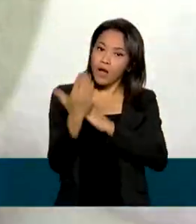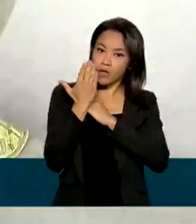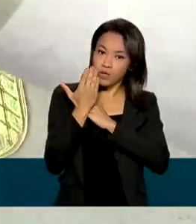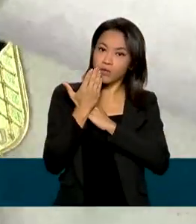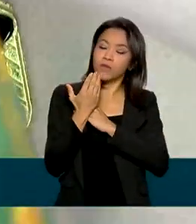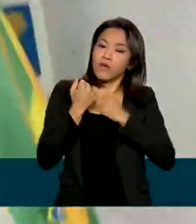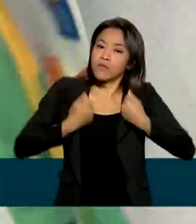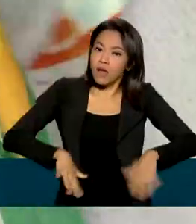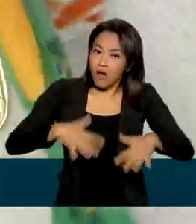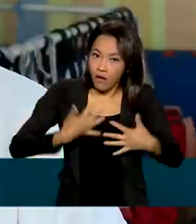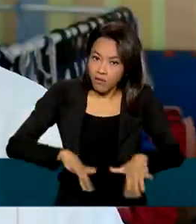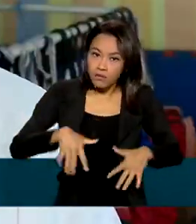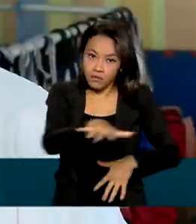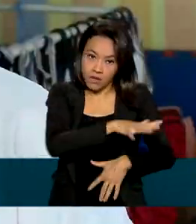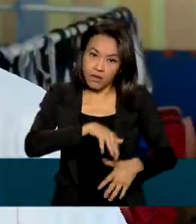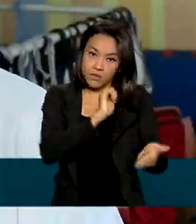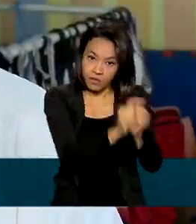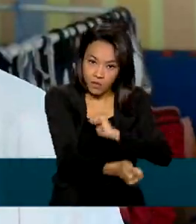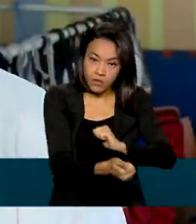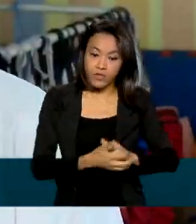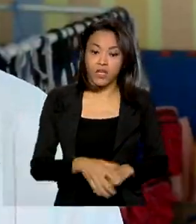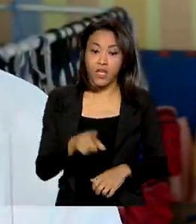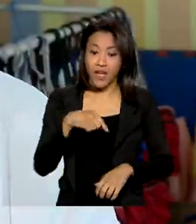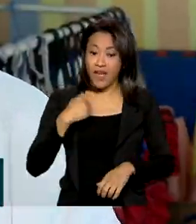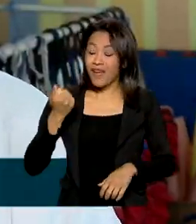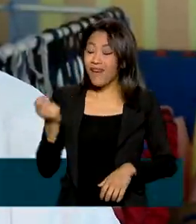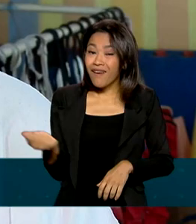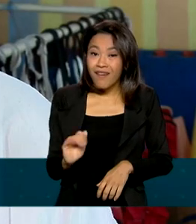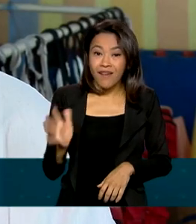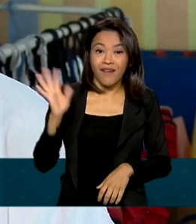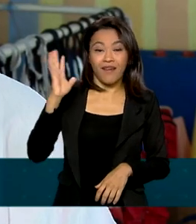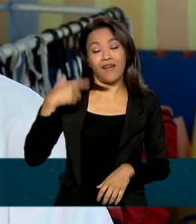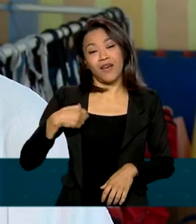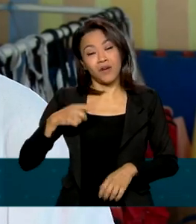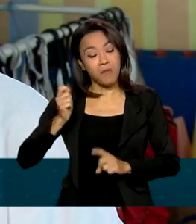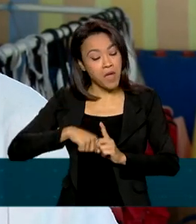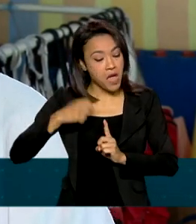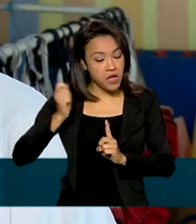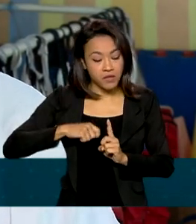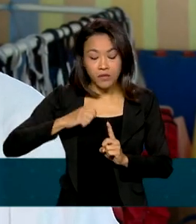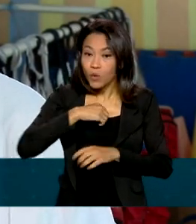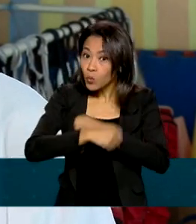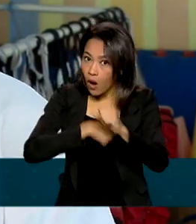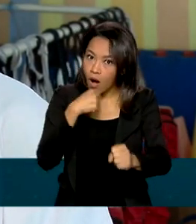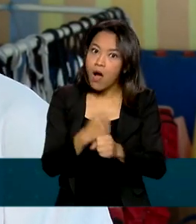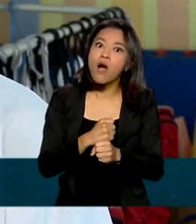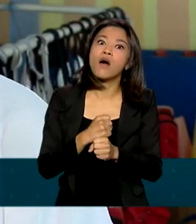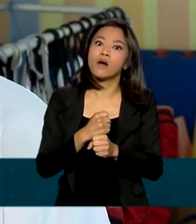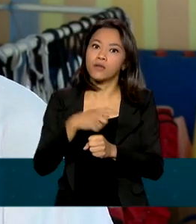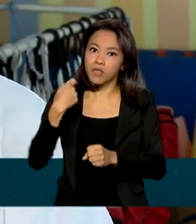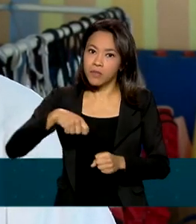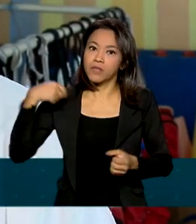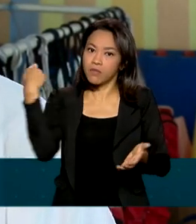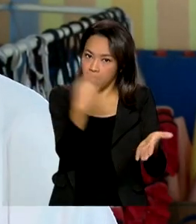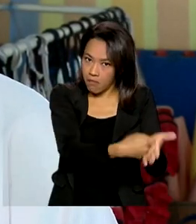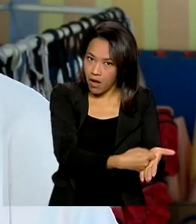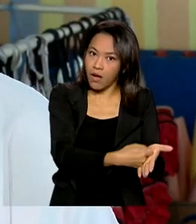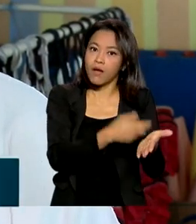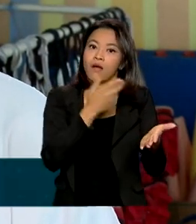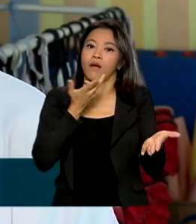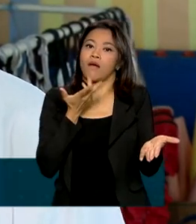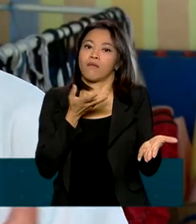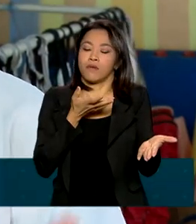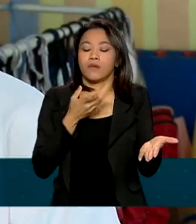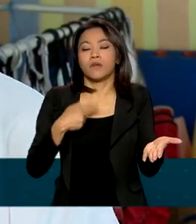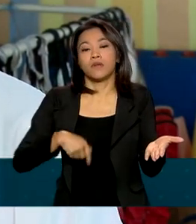despesas com o esporte. A gente tem uns custos muito altos de anuidade todo ano, anuidade nacional, estadual e internacional,